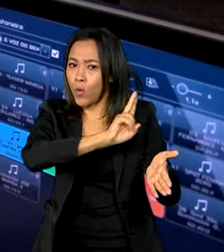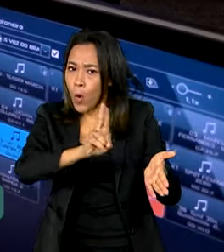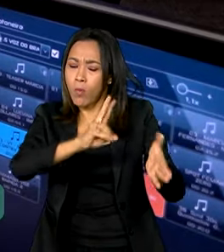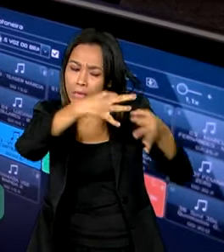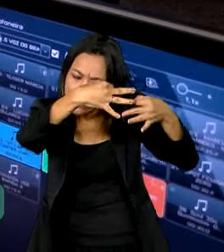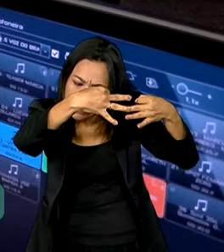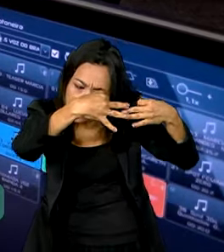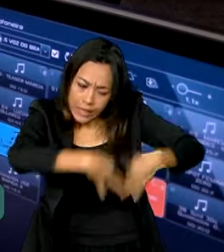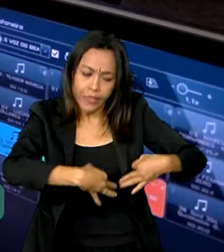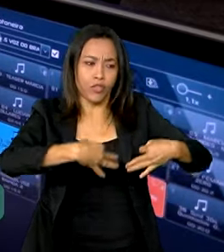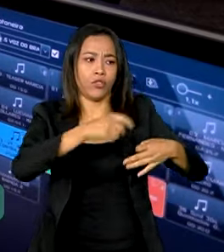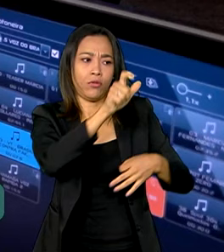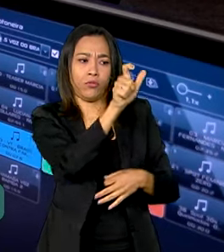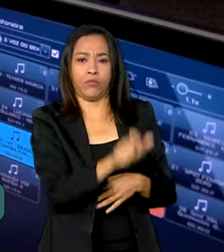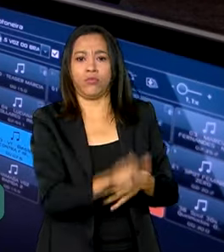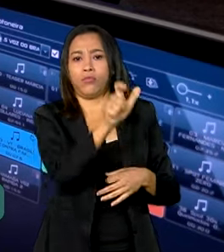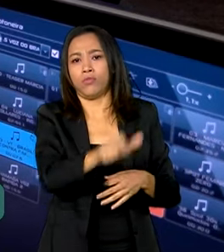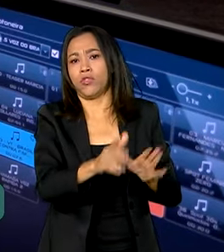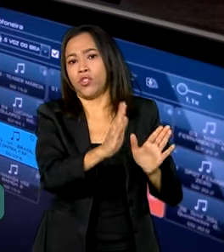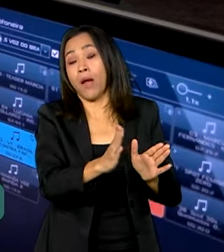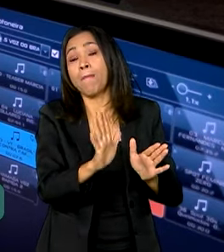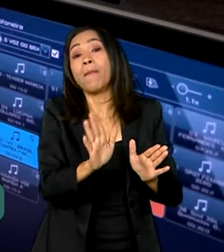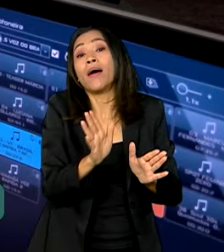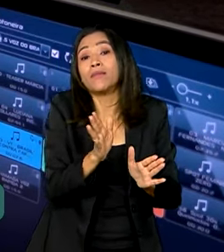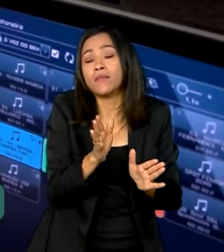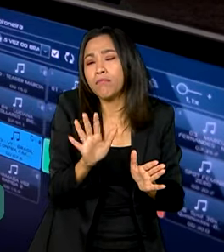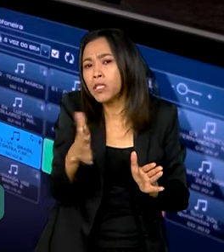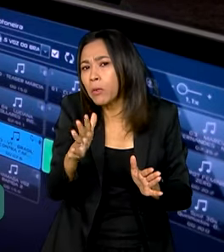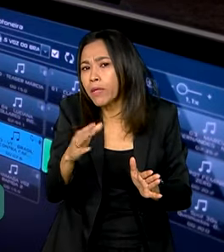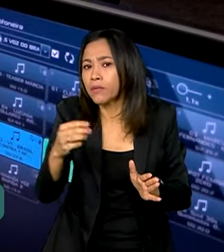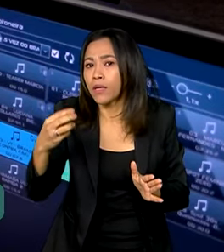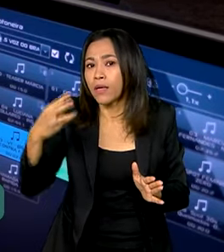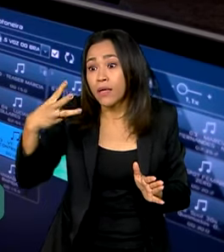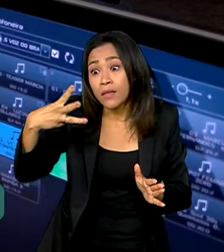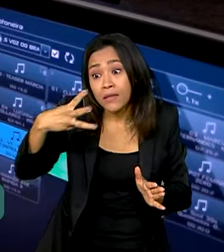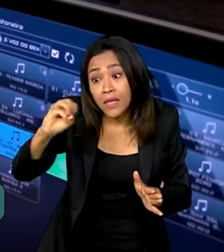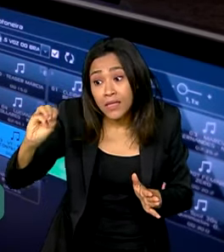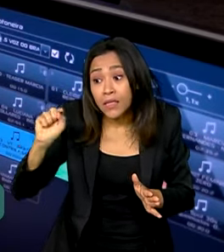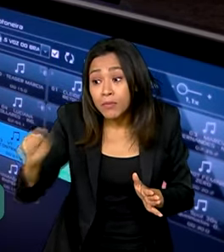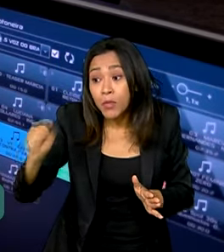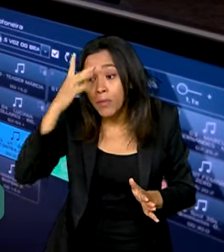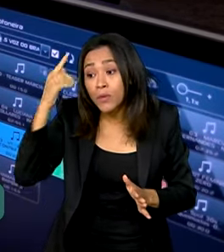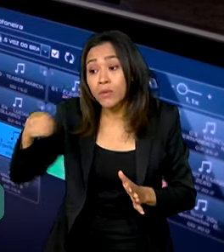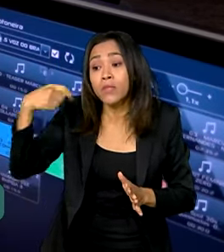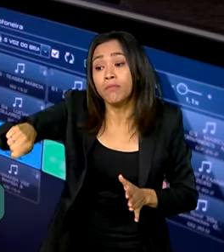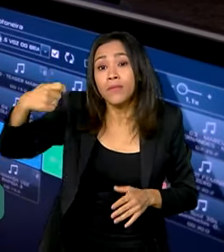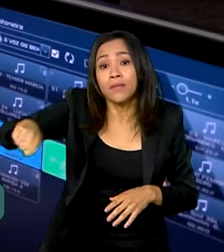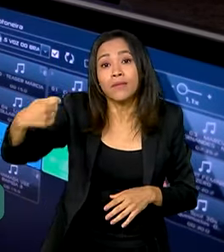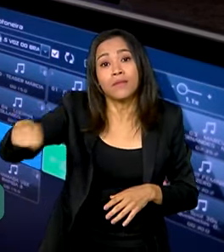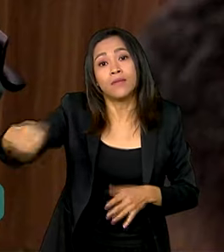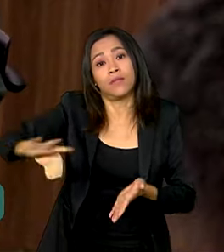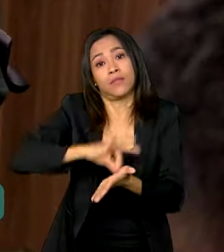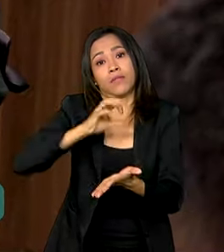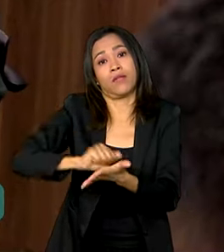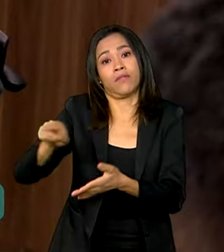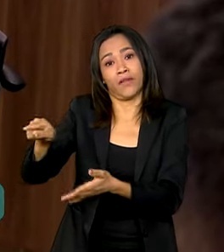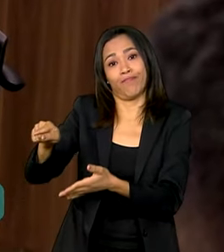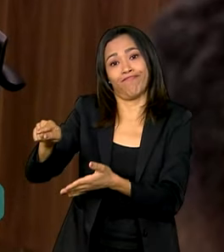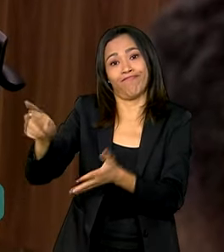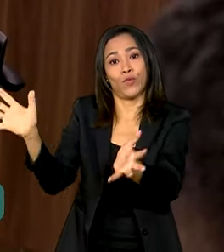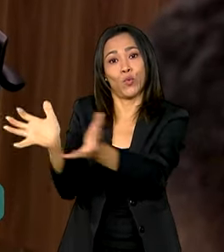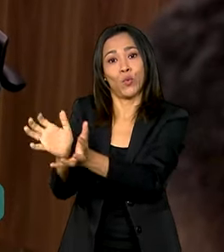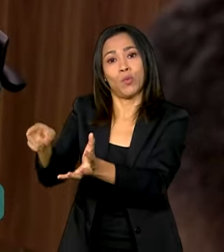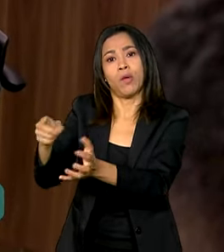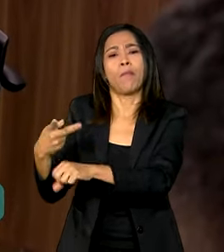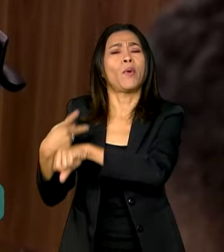regularizada, mas nós ainda temos aproximadamente 300 mil pessoas que precisam fazer a inscrição. ir no